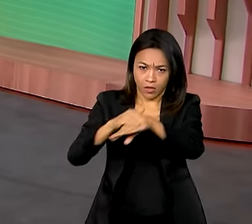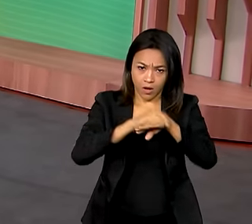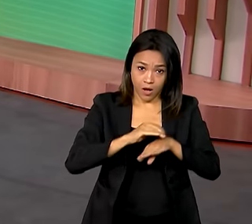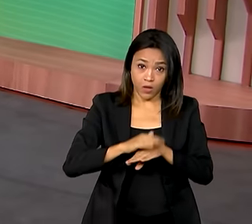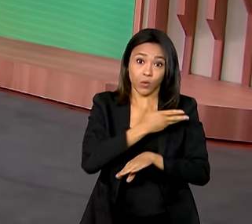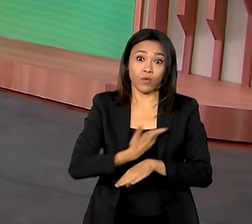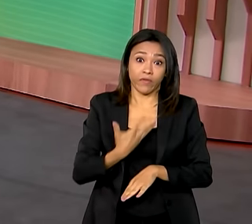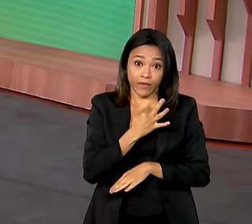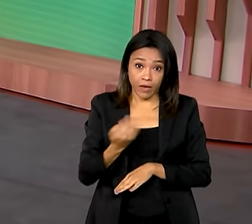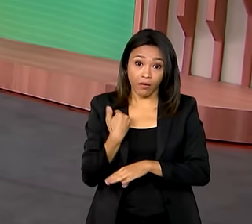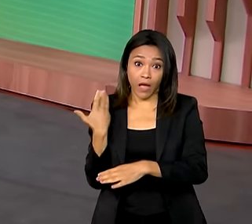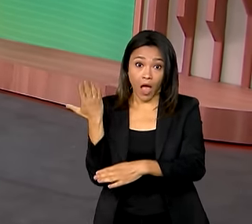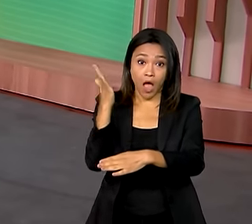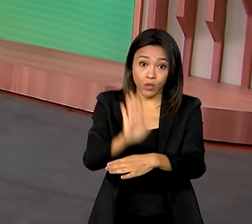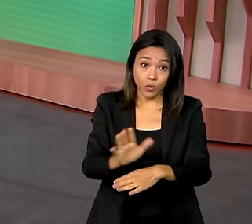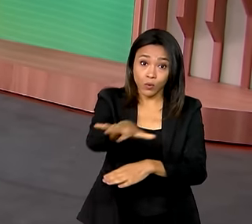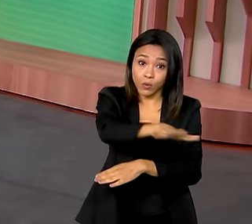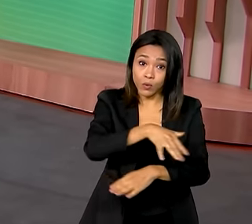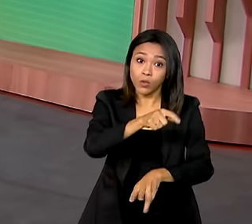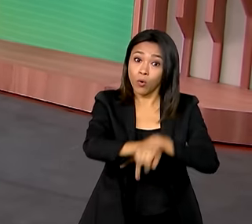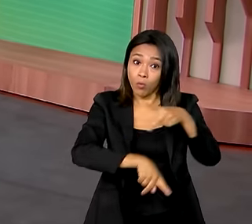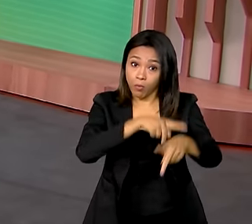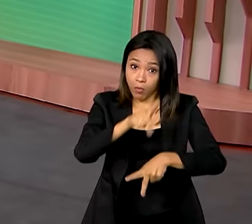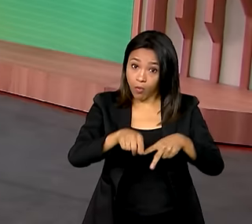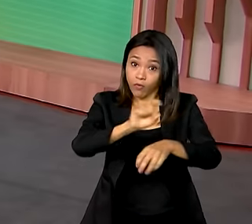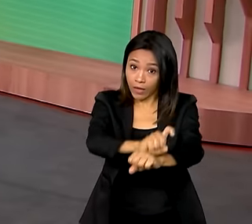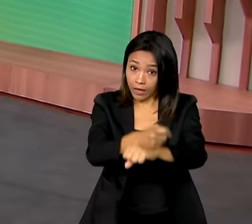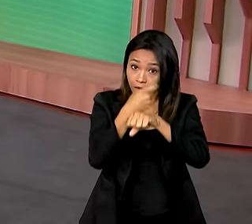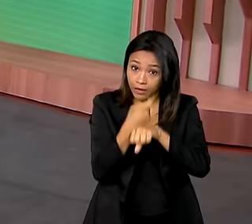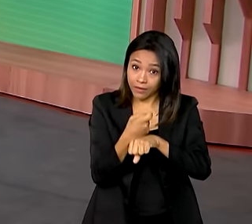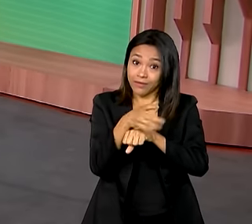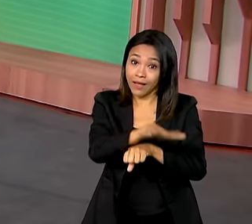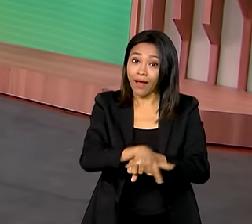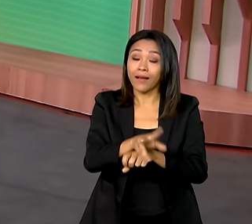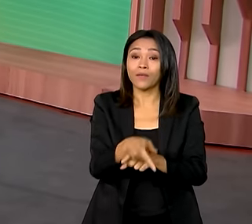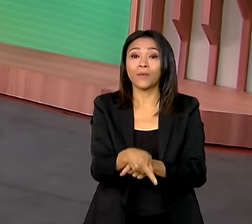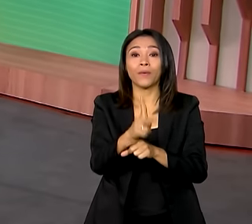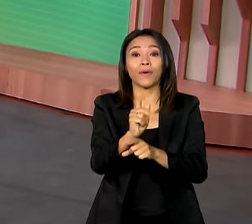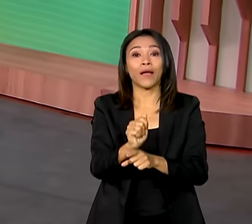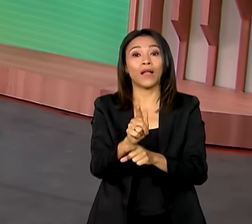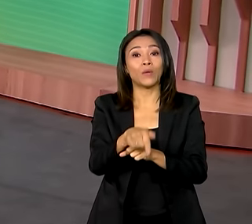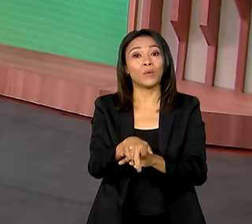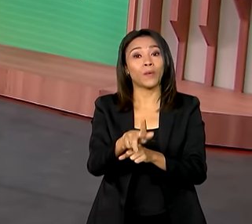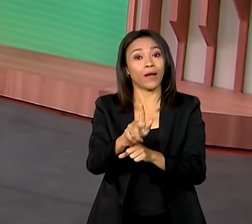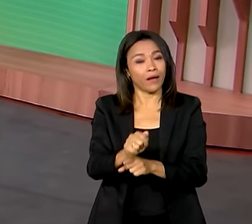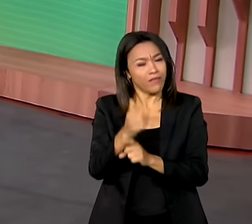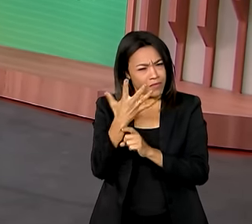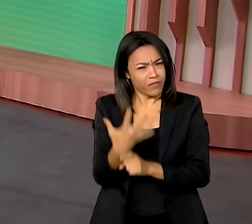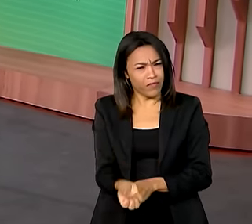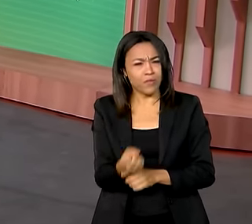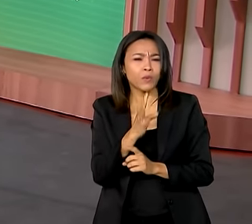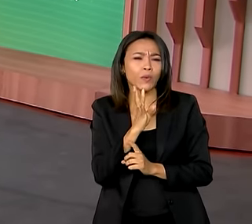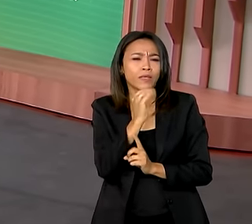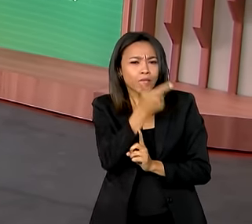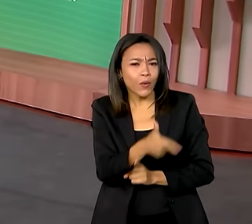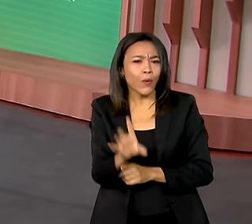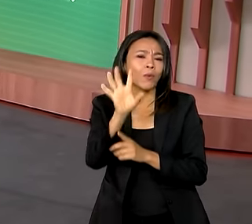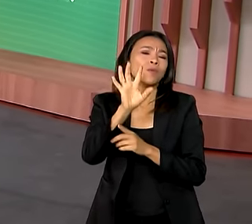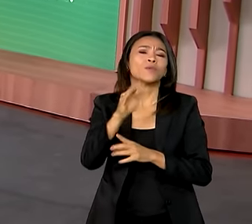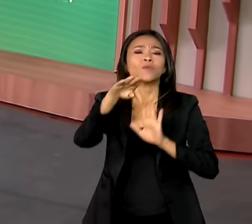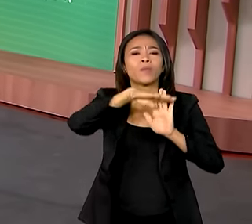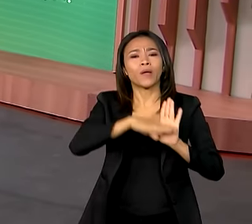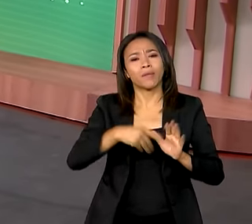beneficia a população do quilombo-calunga. Vamos conhecer agora, então, outros programas que chegam até a cidade de Cavalcante